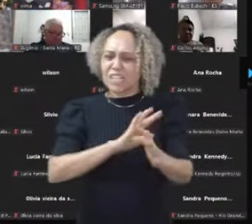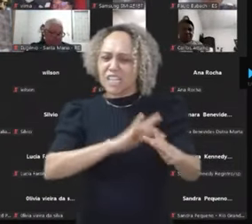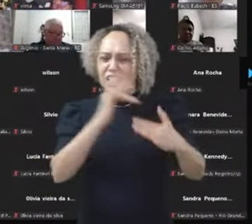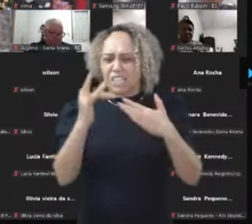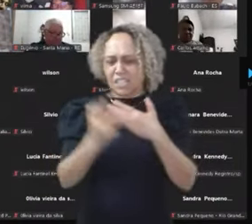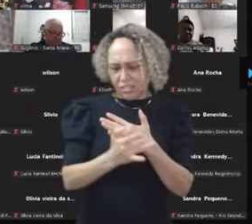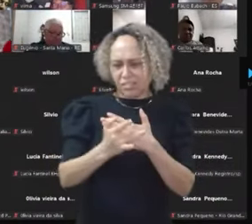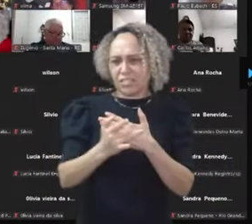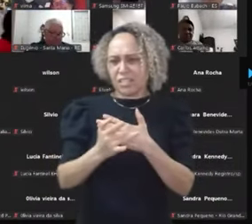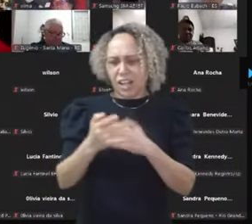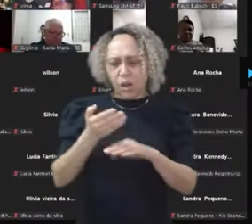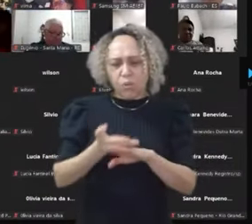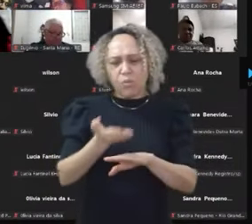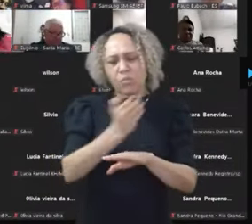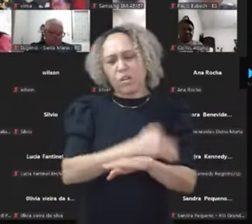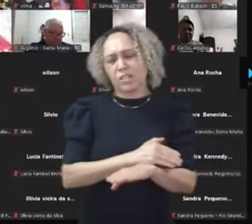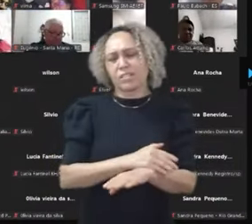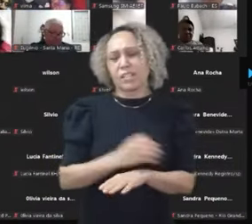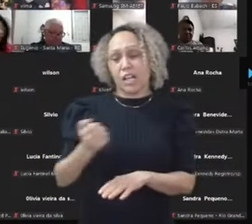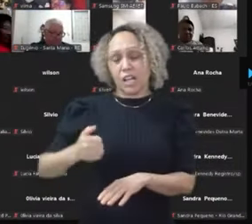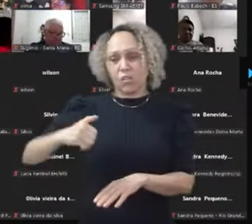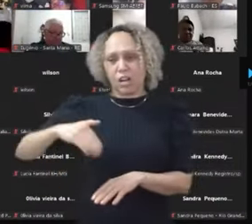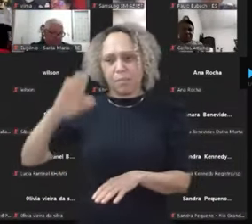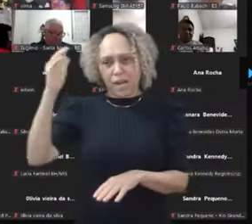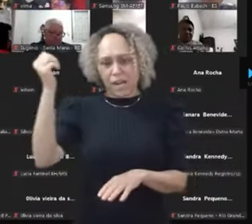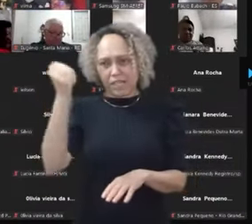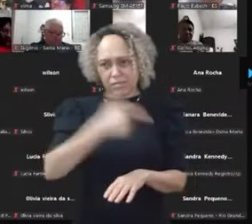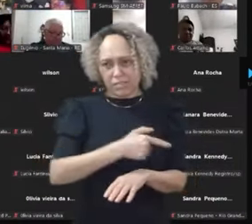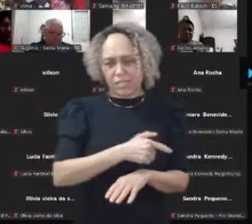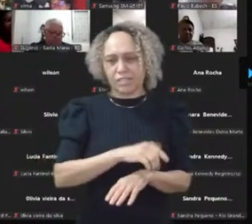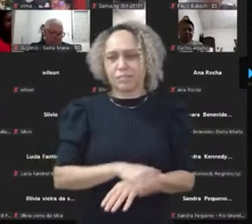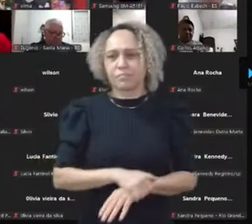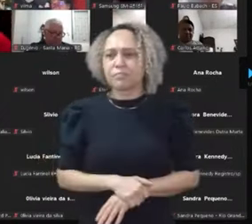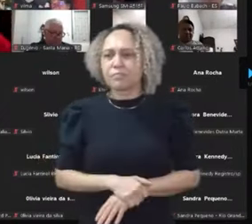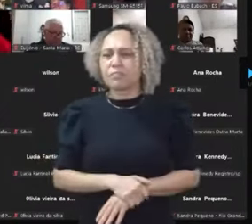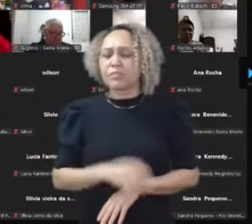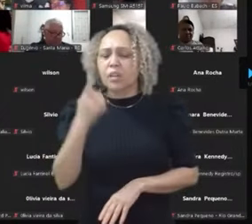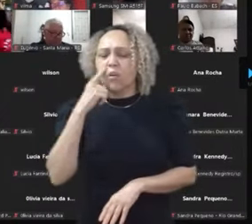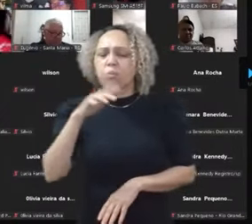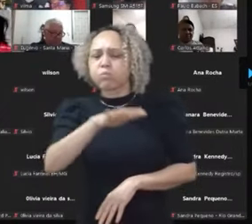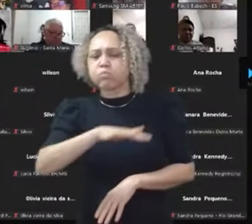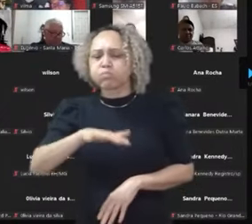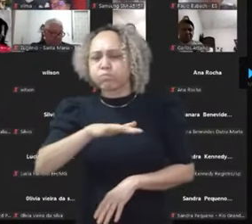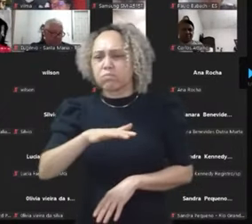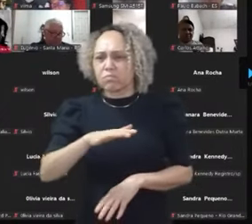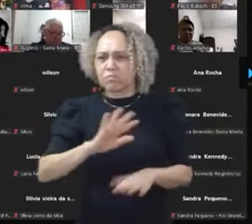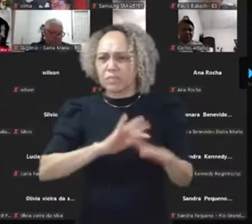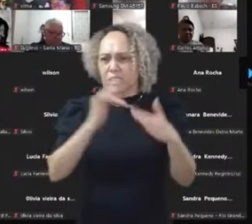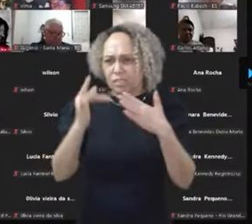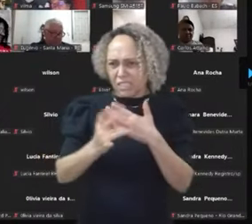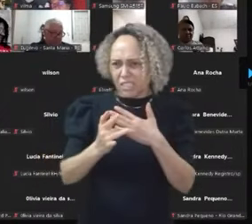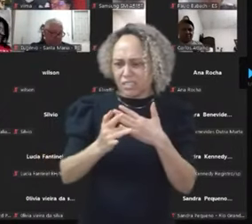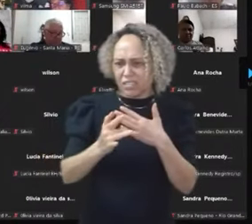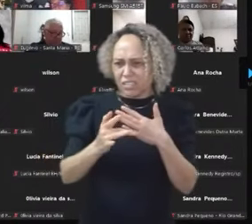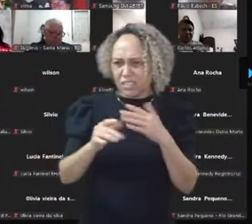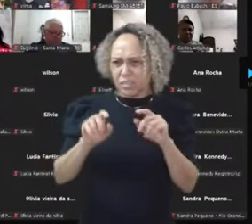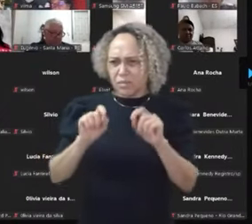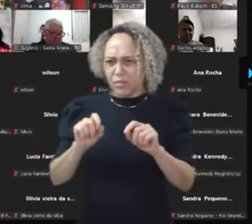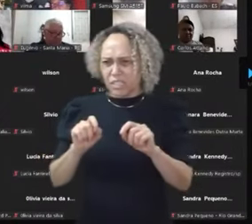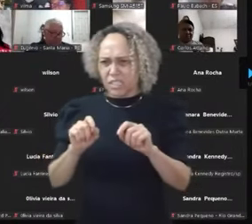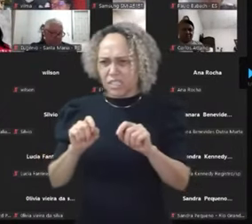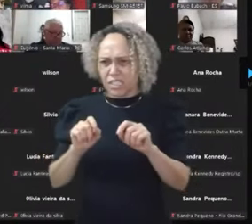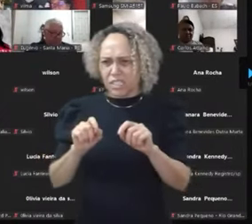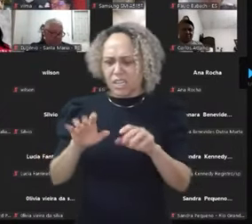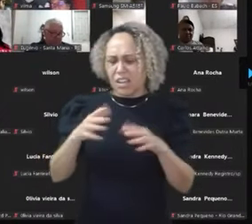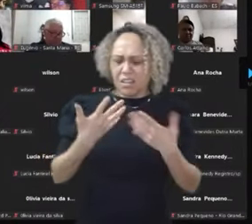para a gente ganhar nas redes sociais, a gente tem que entender o terreno de jogo. E é um terreno que é feito para a gente perder. Então, antes que alguém se desanime e